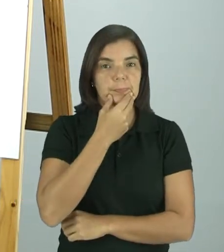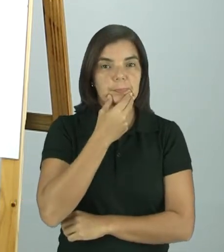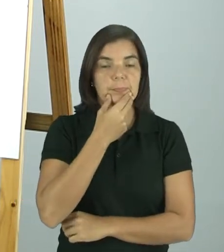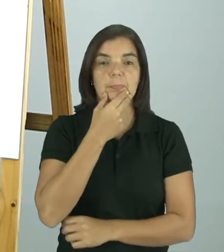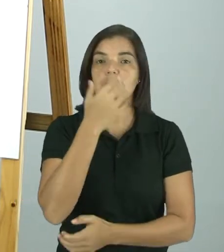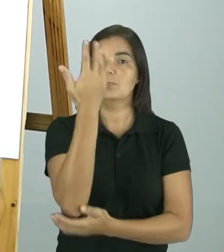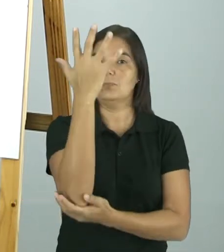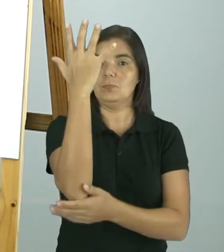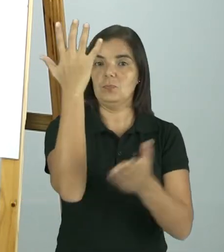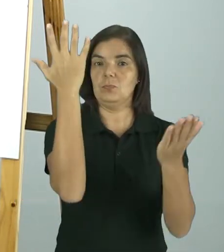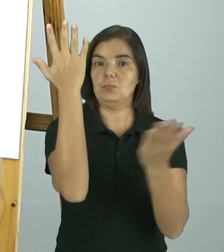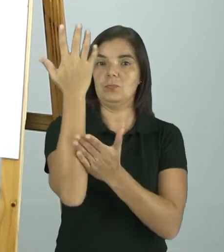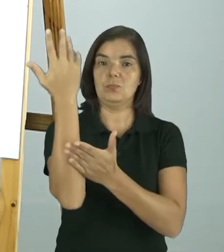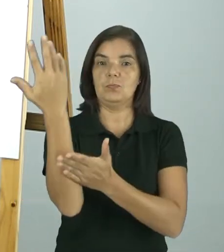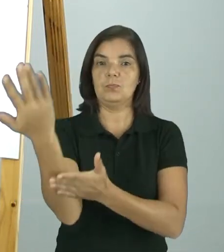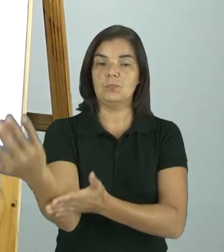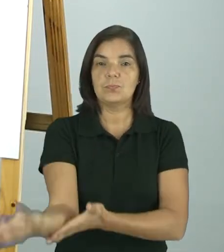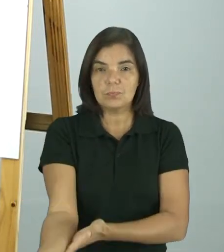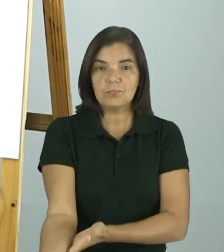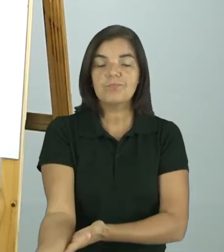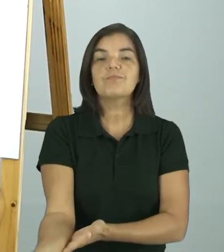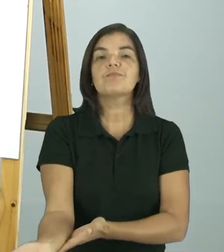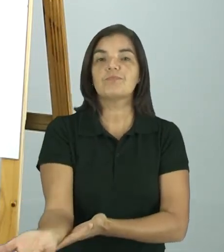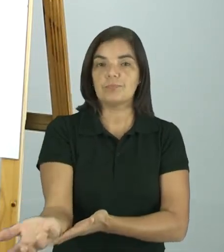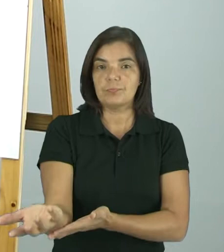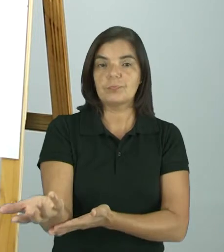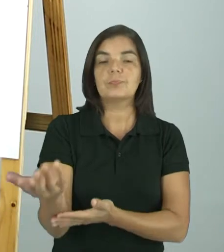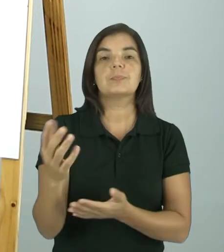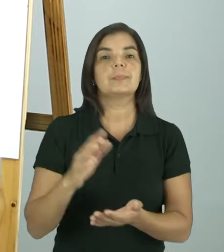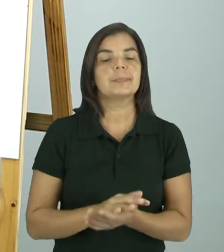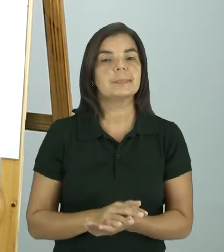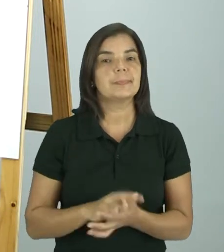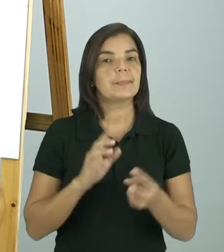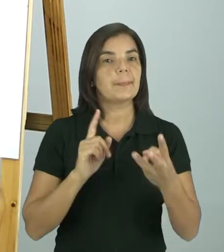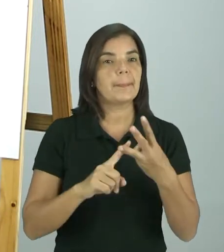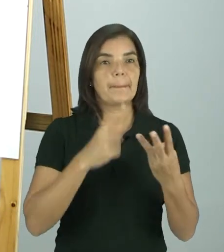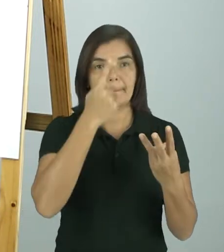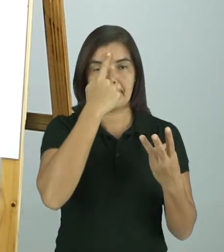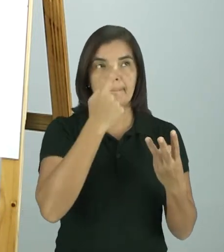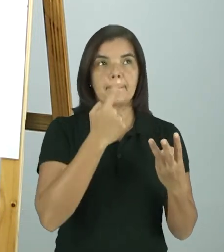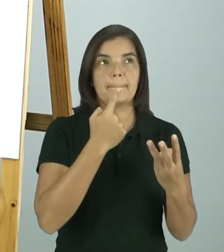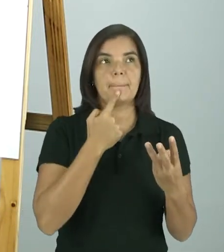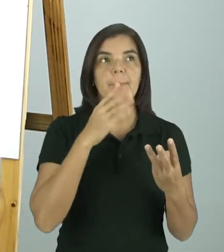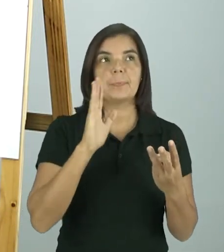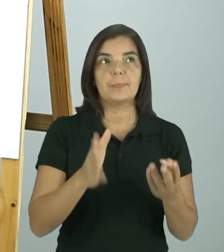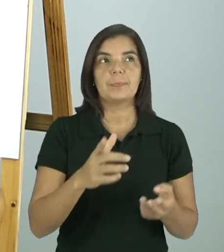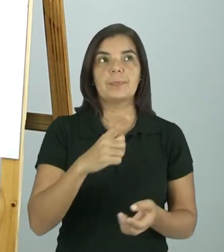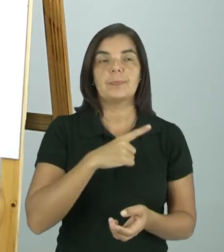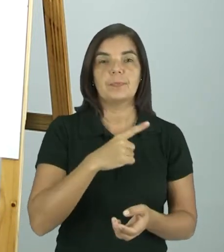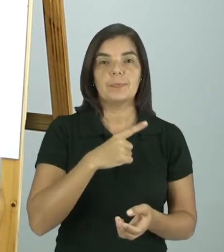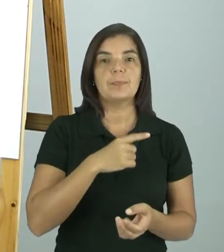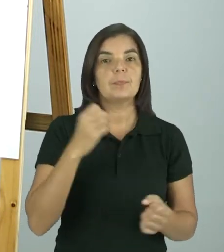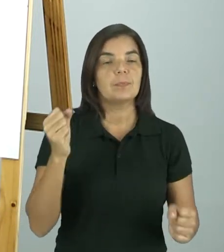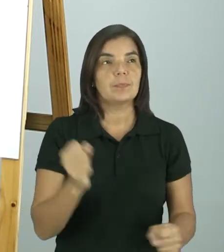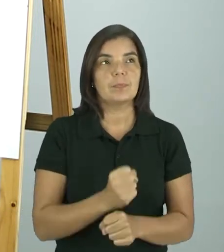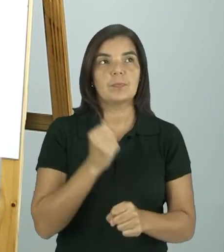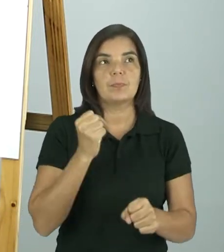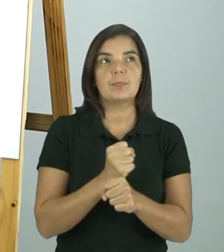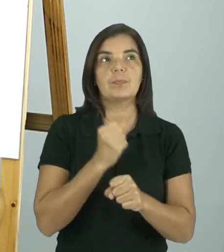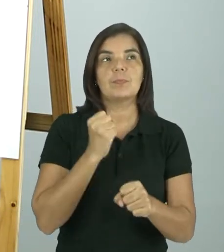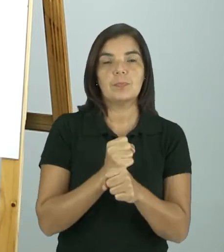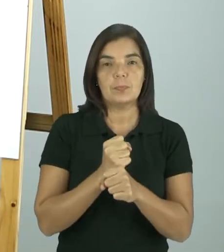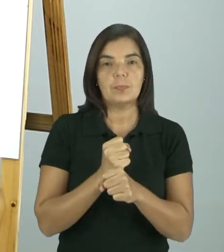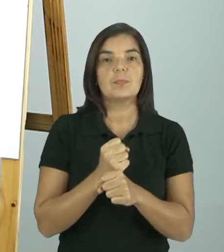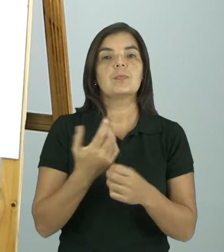máquinas, tirando um pouco dessa floresta. E na terceira imagem, já teve a construção, né?